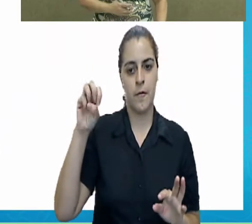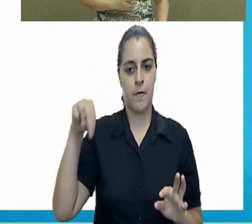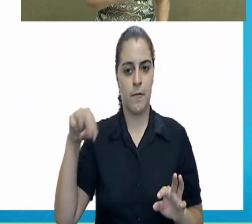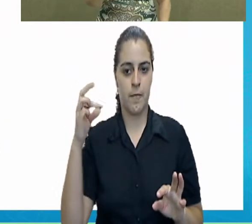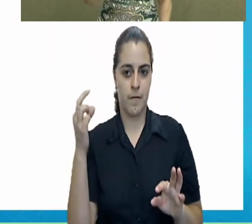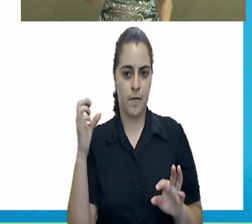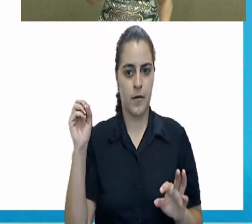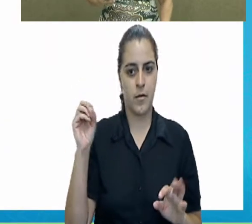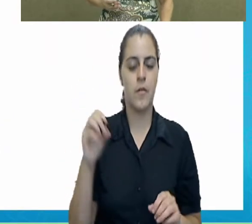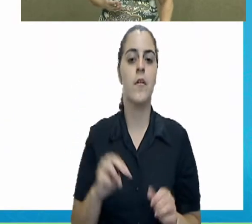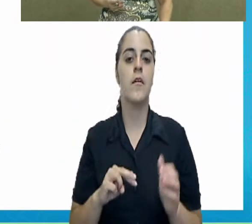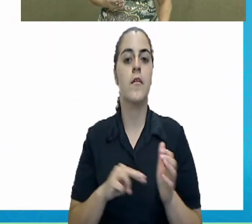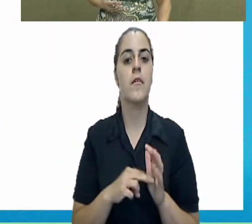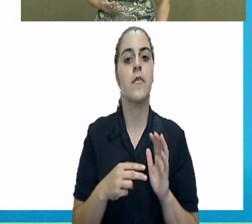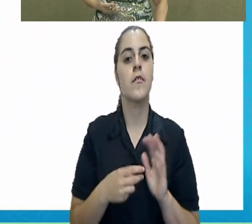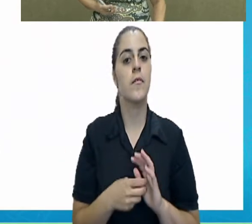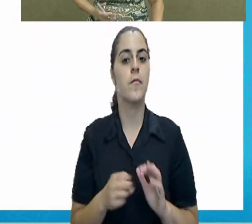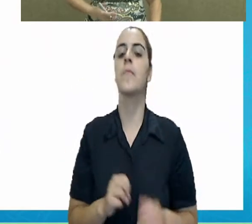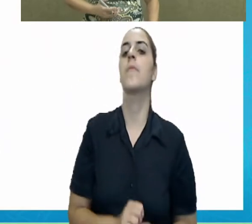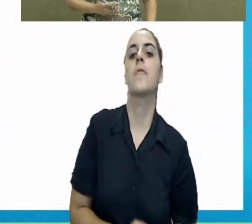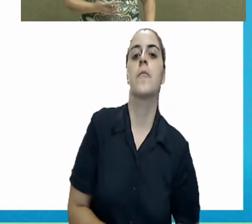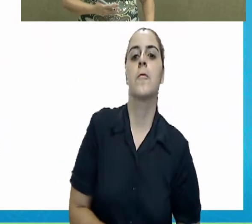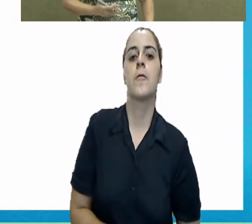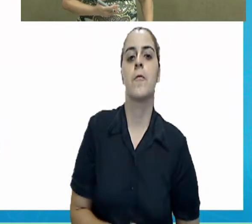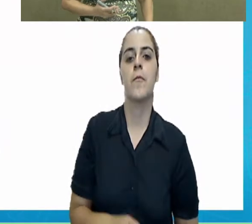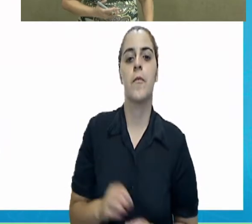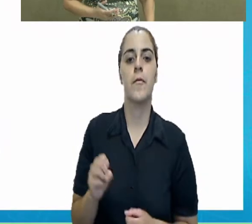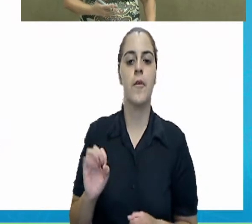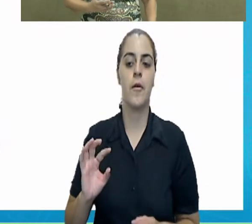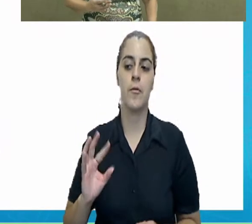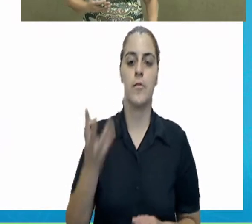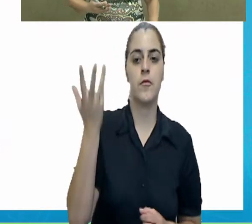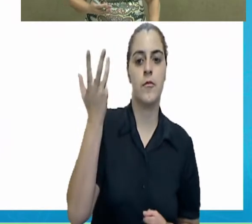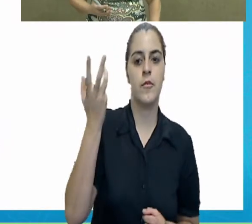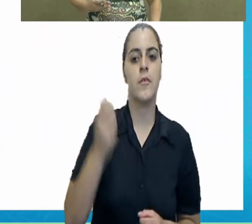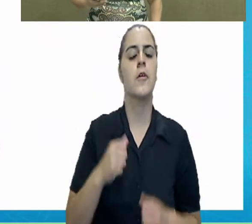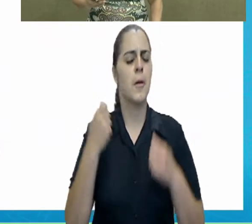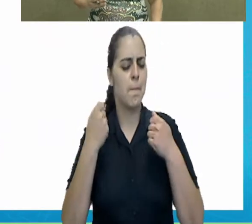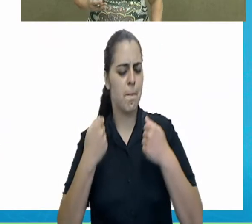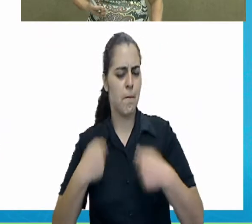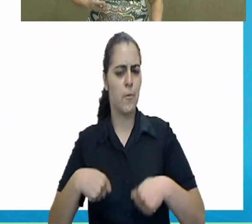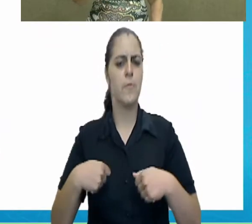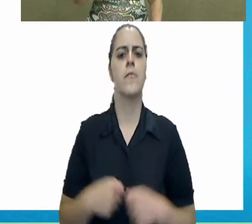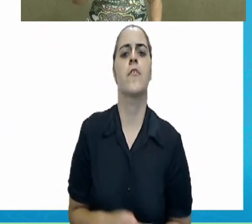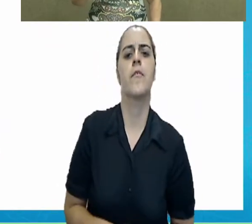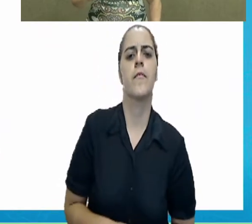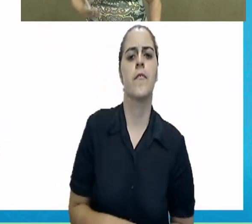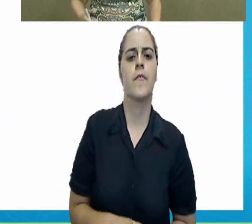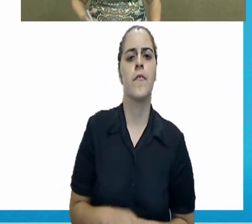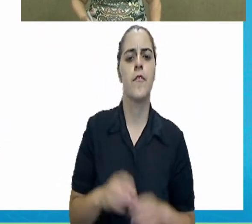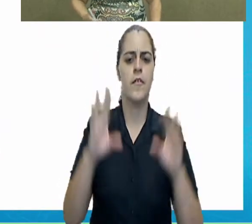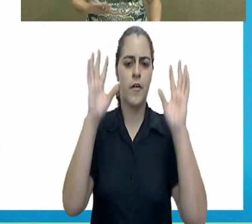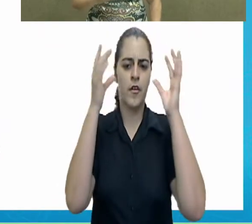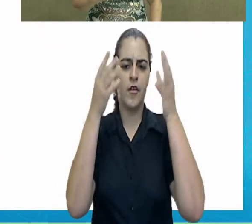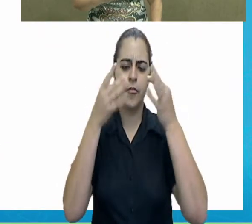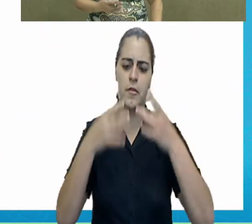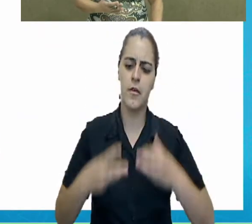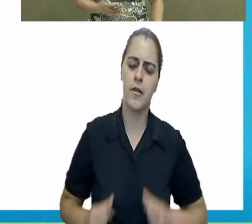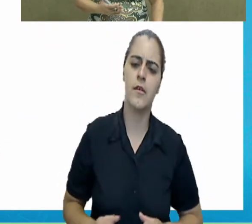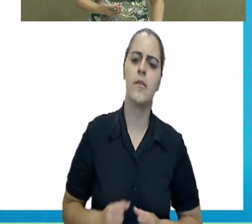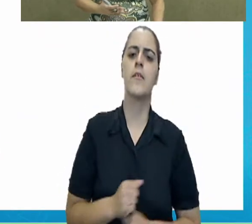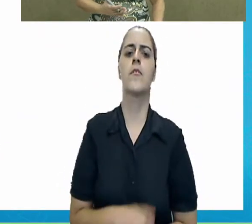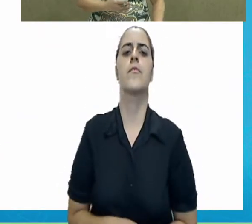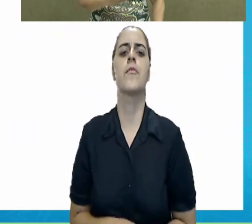também chamamos de sinônimo. Acontecimentos que podem ser descritos e